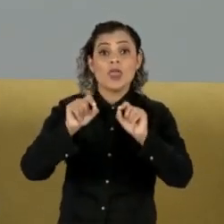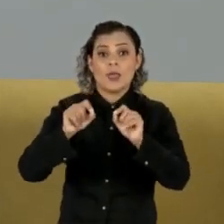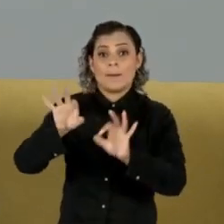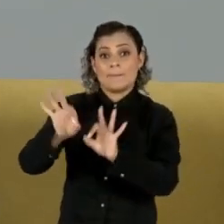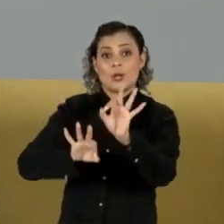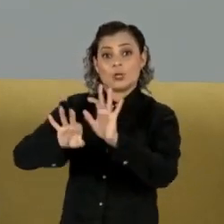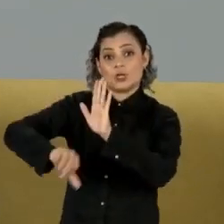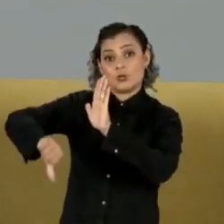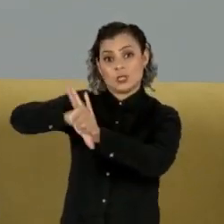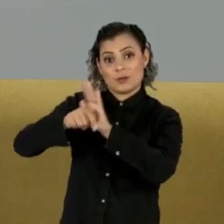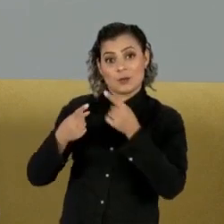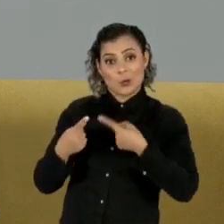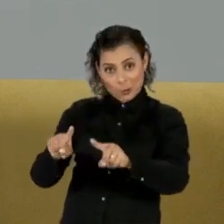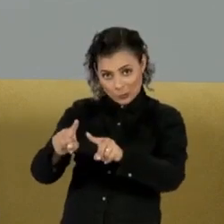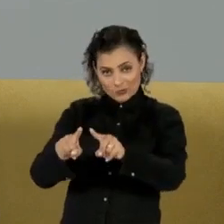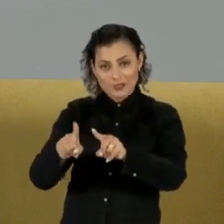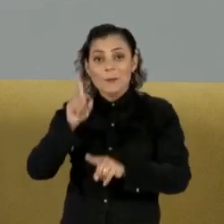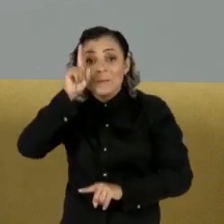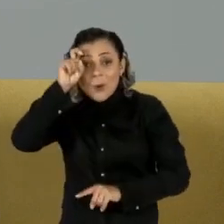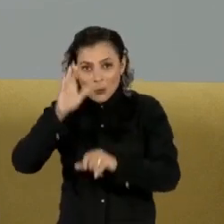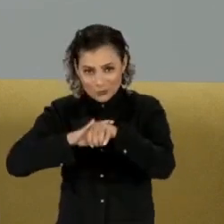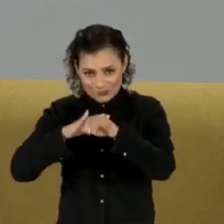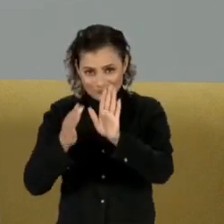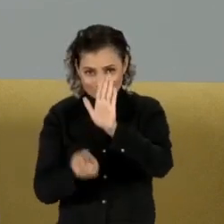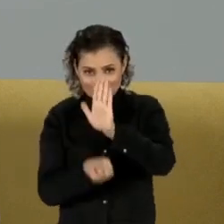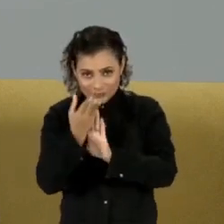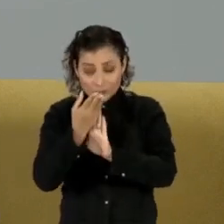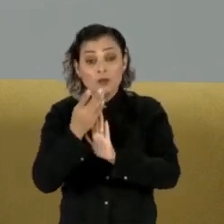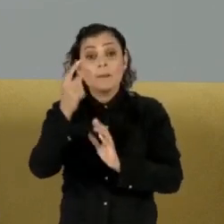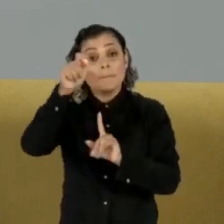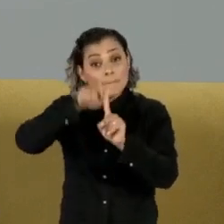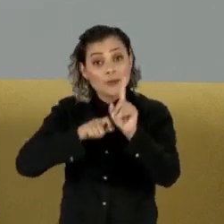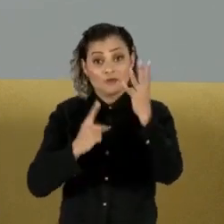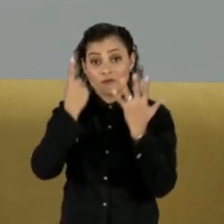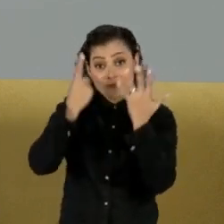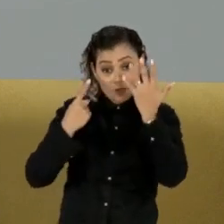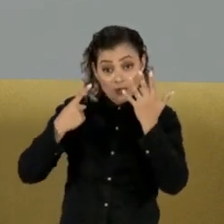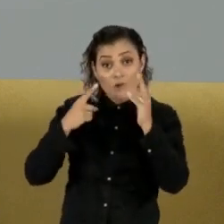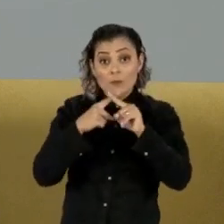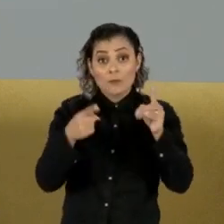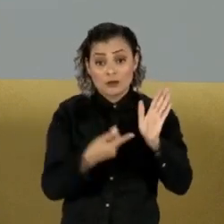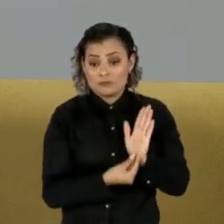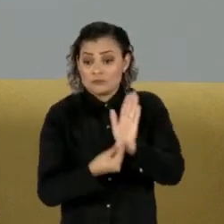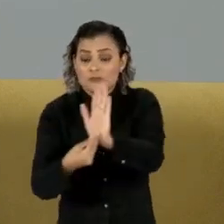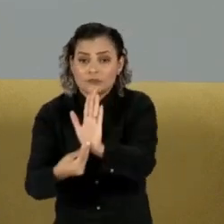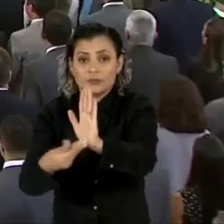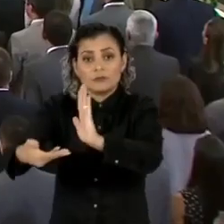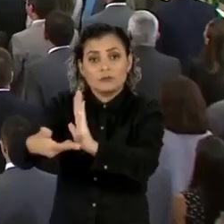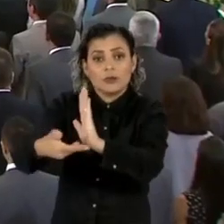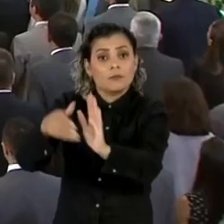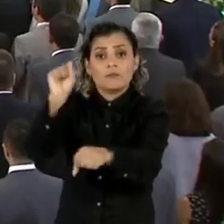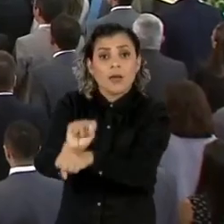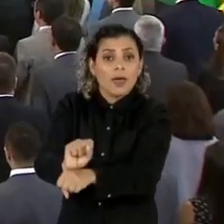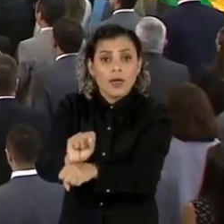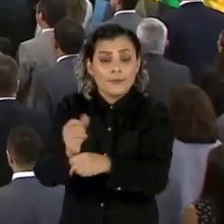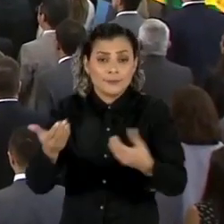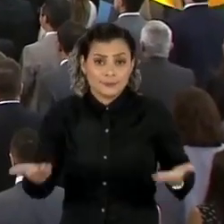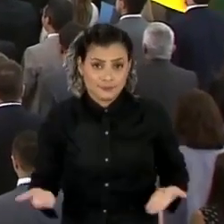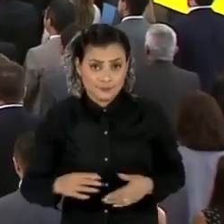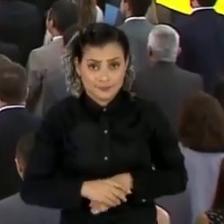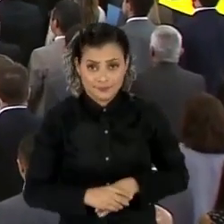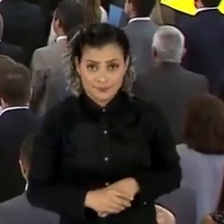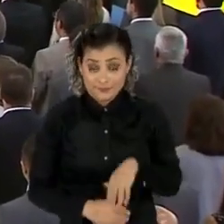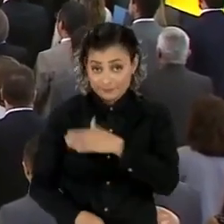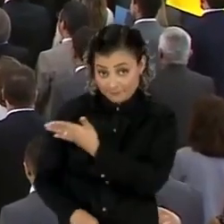pacote anticrime apresentado pelo ministro Sérgio Moro em fevereiro, mas que ainda está parado na Câmara dos Deputados. A campanha foi